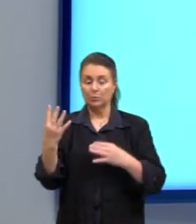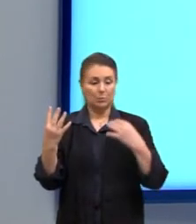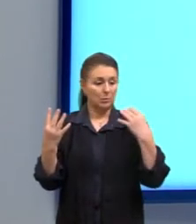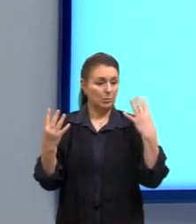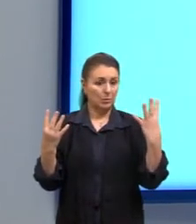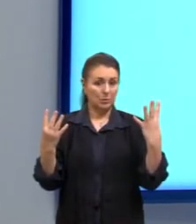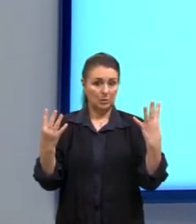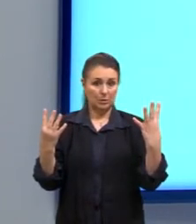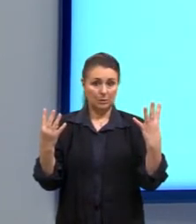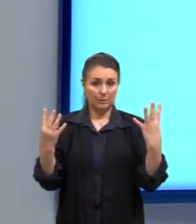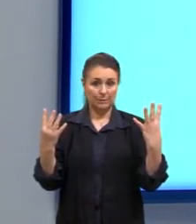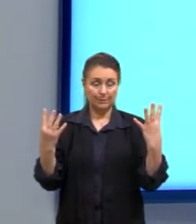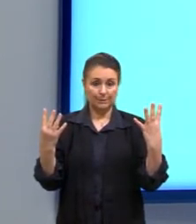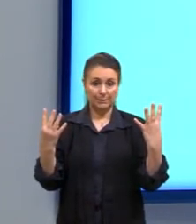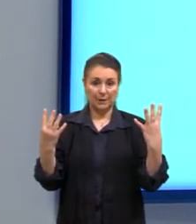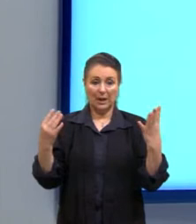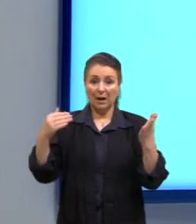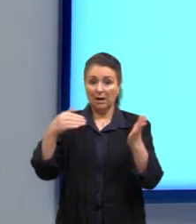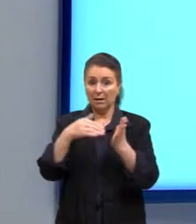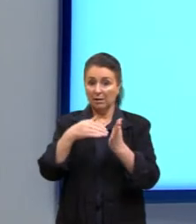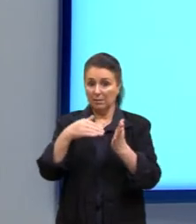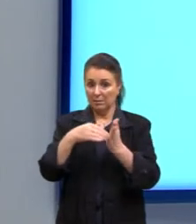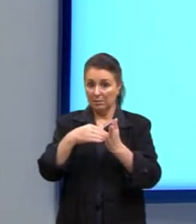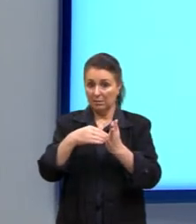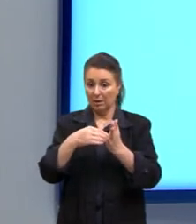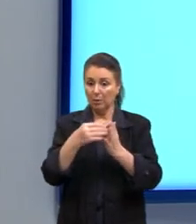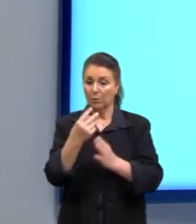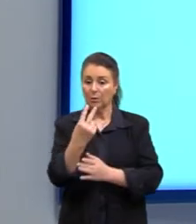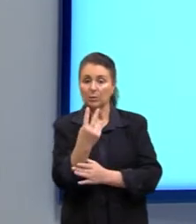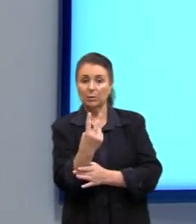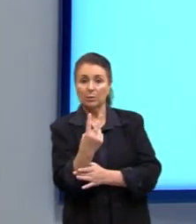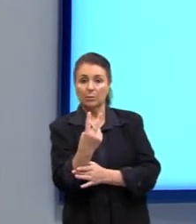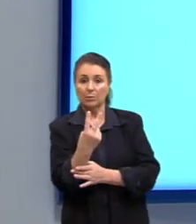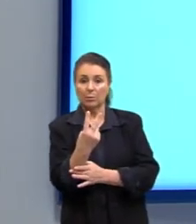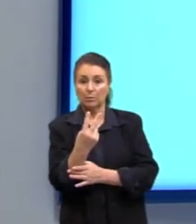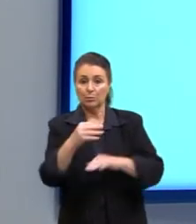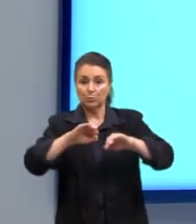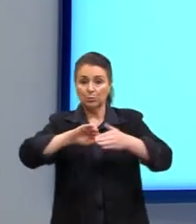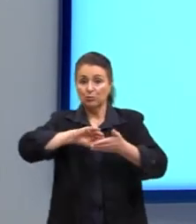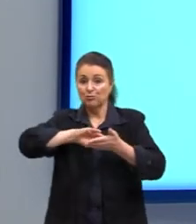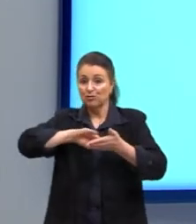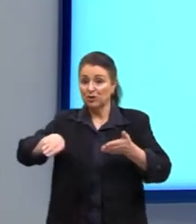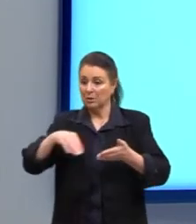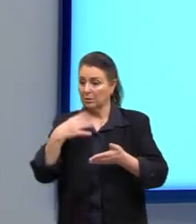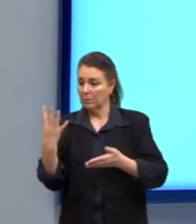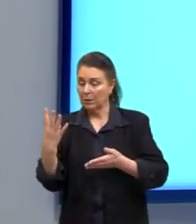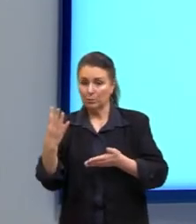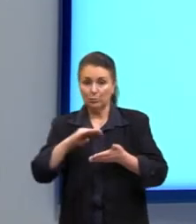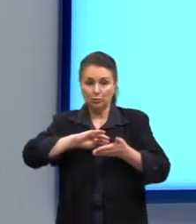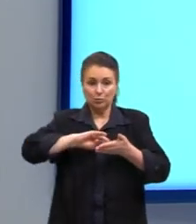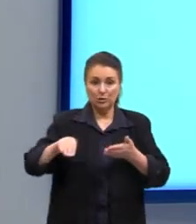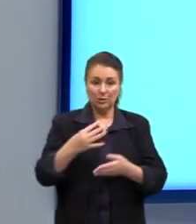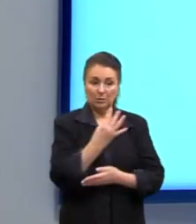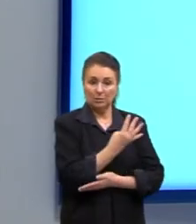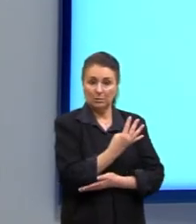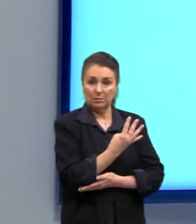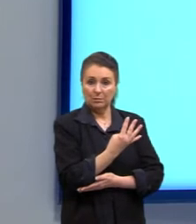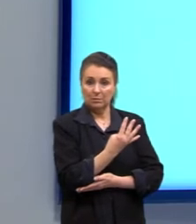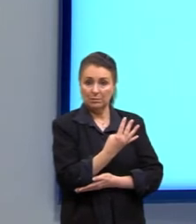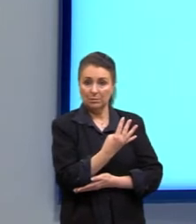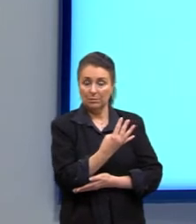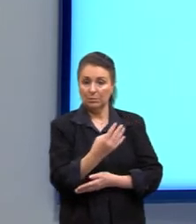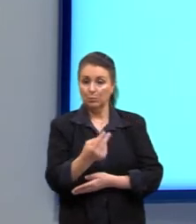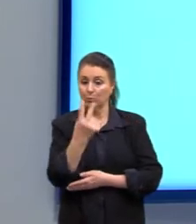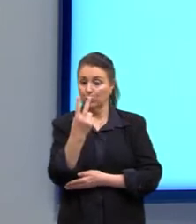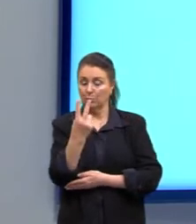equidistantes, até sobrar dois termos centrais. Esses dois que nós vamos utilizar. Nesse